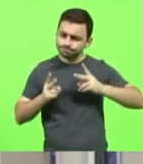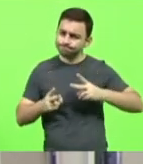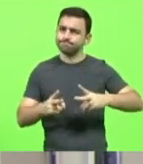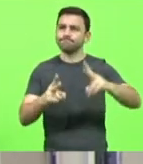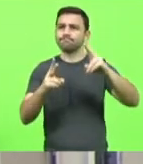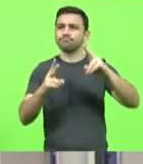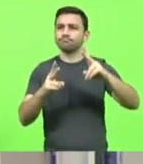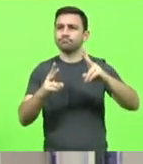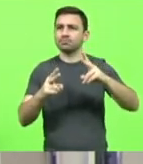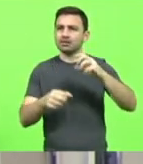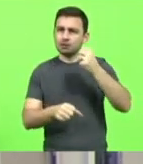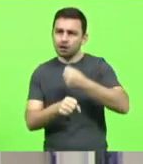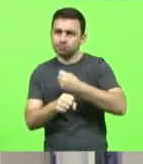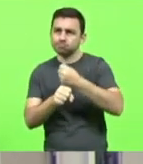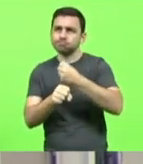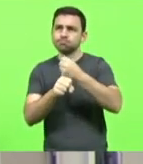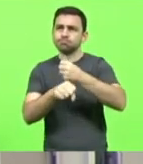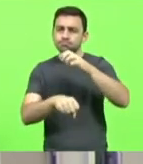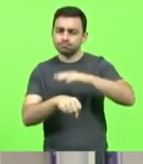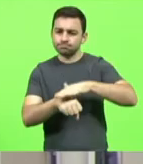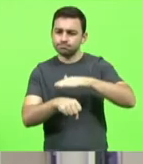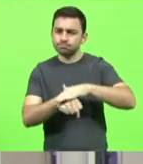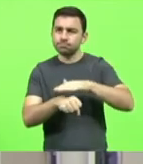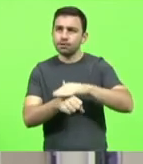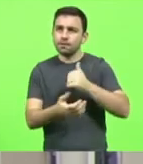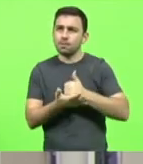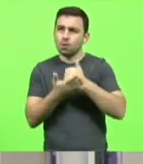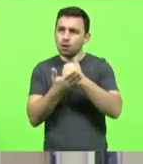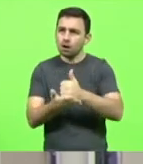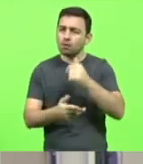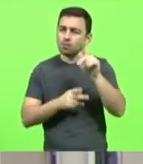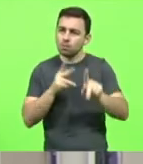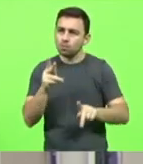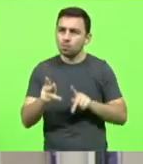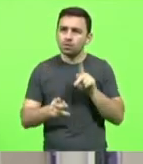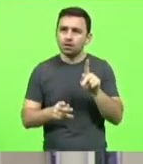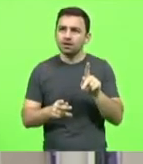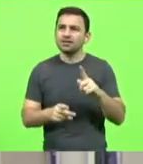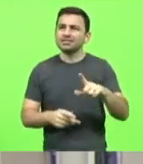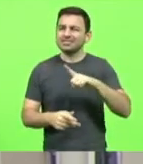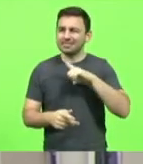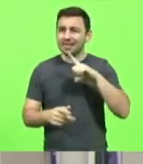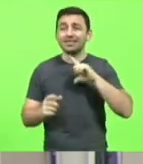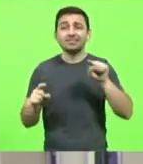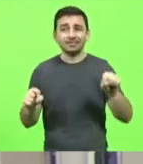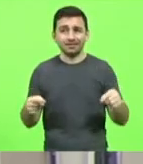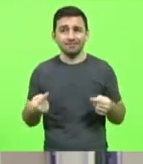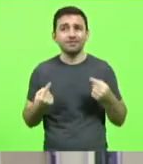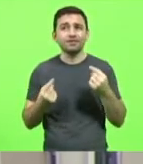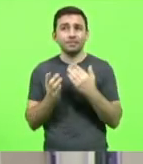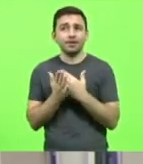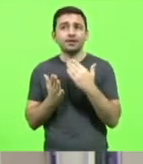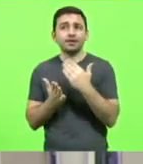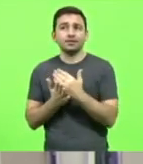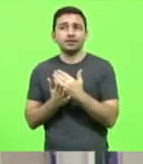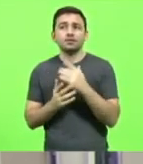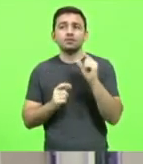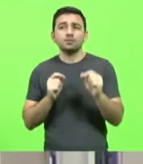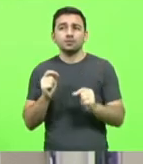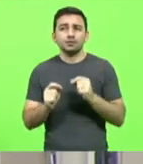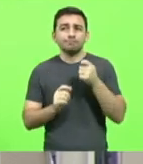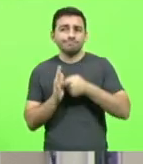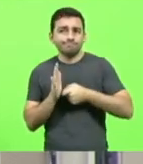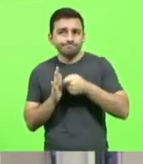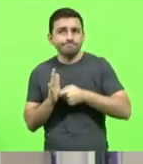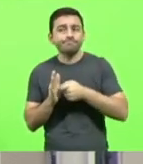realizando obras e ações que beneficiem a nossa população. Temos grandes desafios com relação ainda ao enfrentamento da